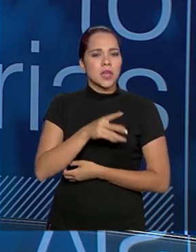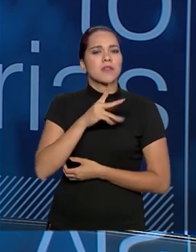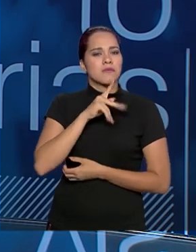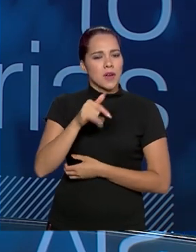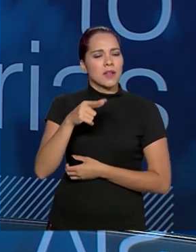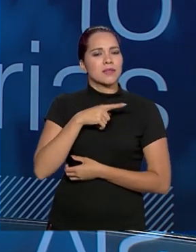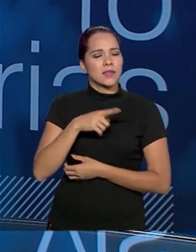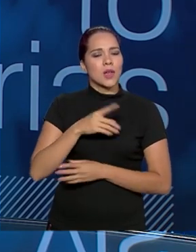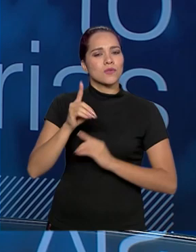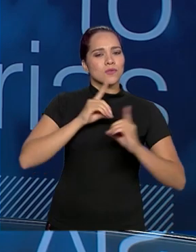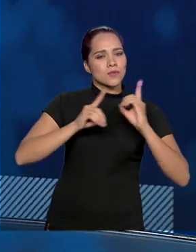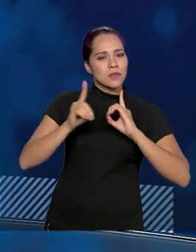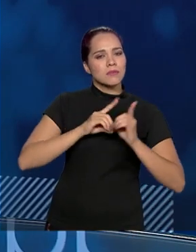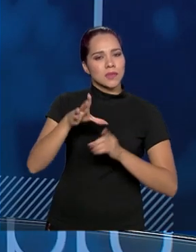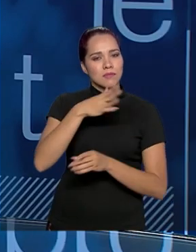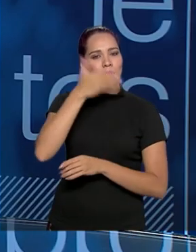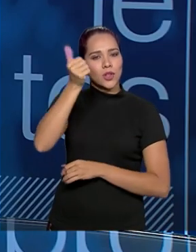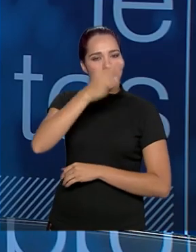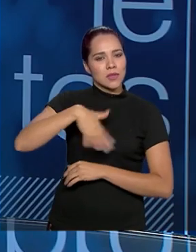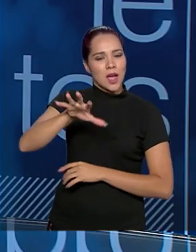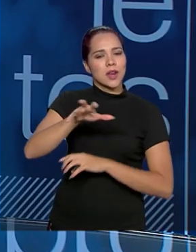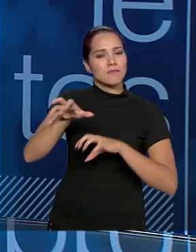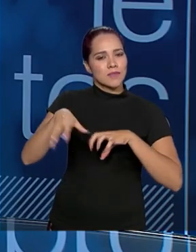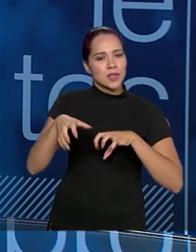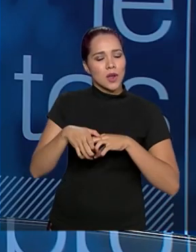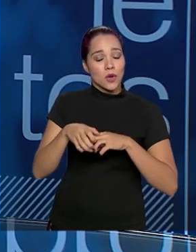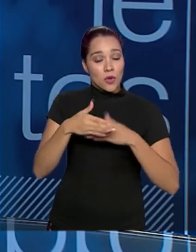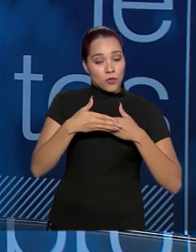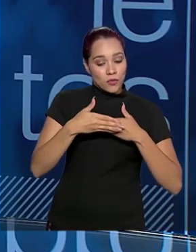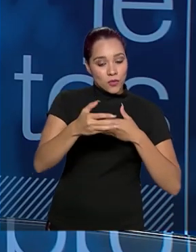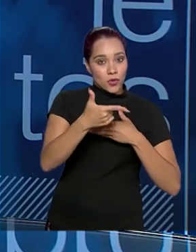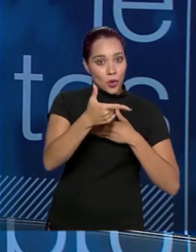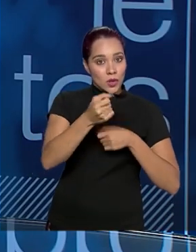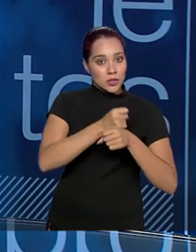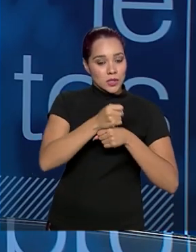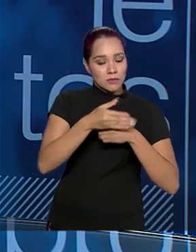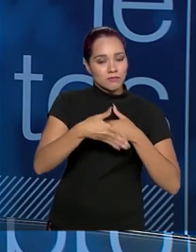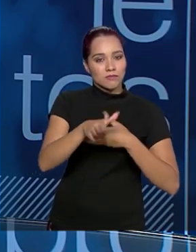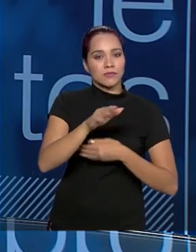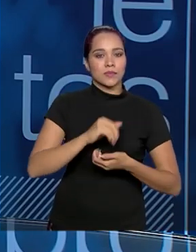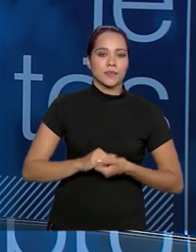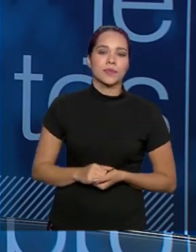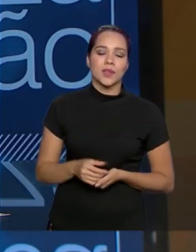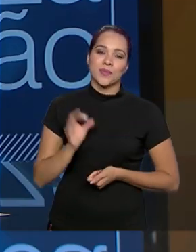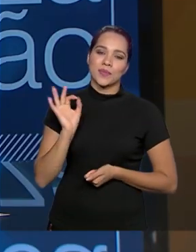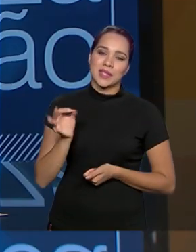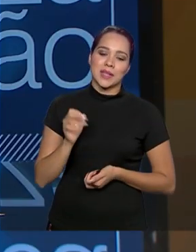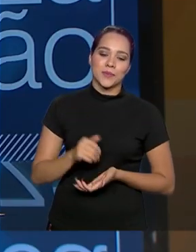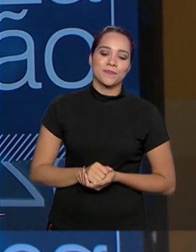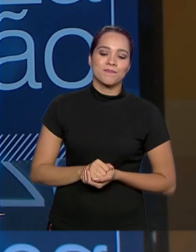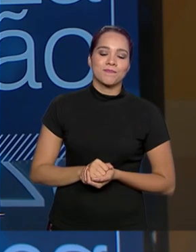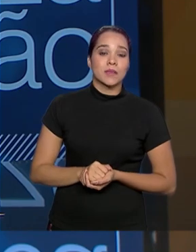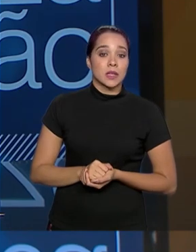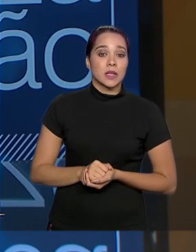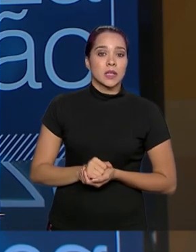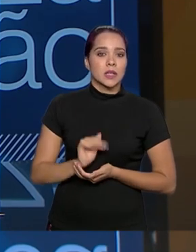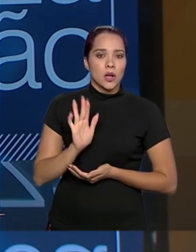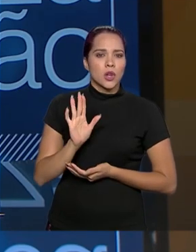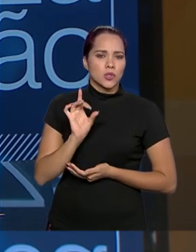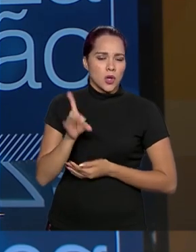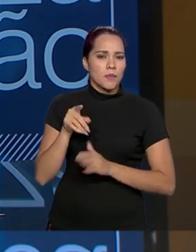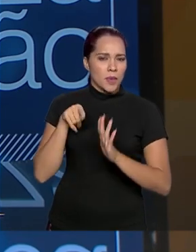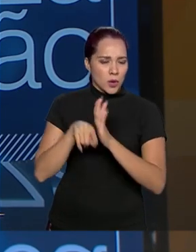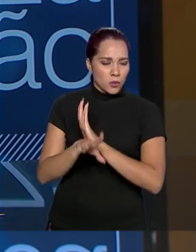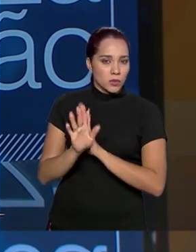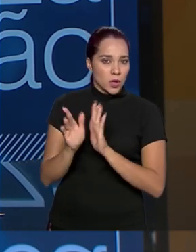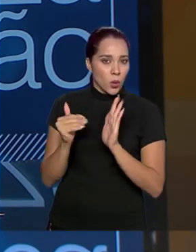realmente uma dinamização do setor mineral nesses próximos dois anos através dessa agenda regulatória. Tá certo. Diretor, uma pergunta para